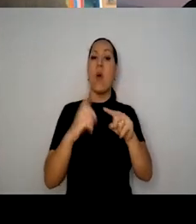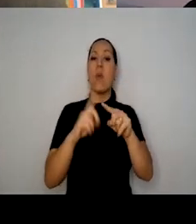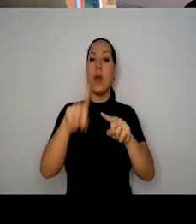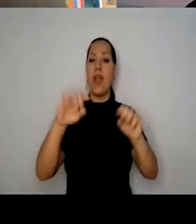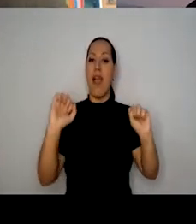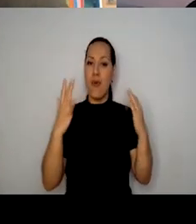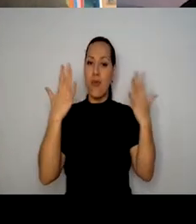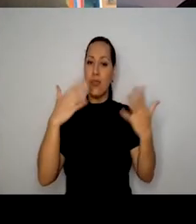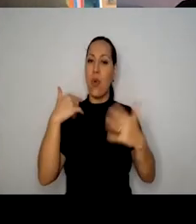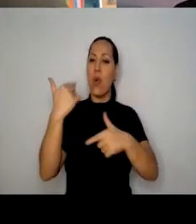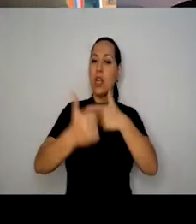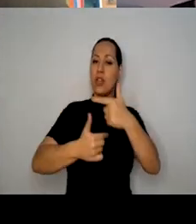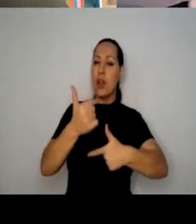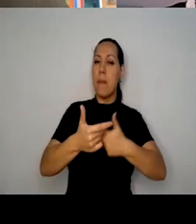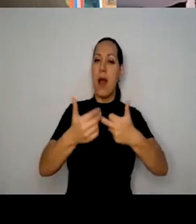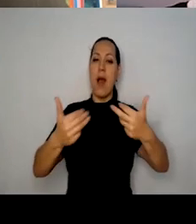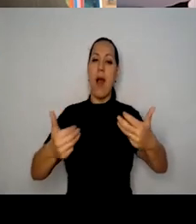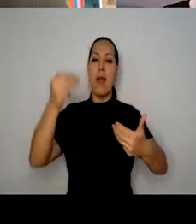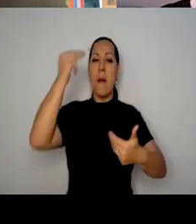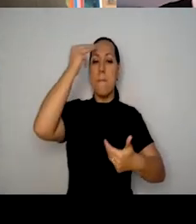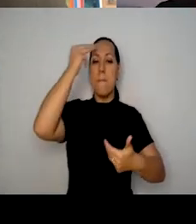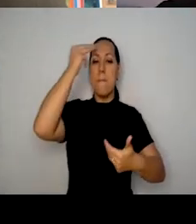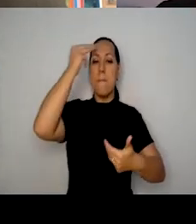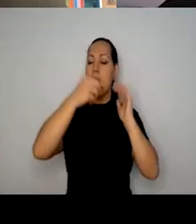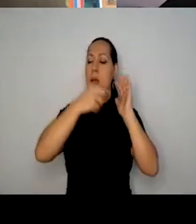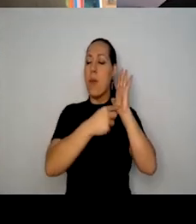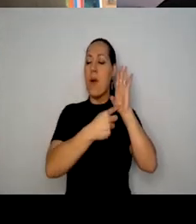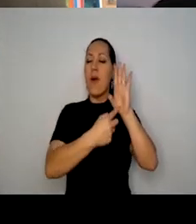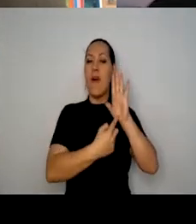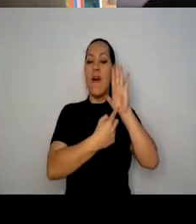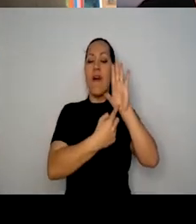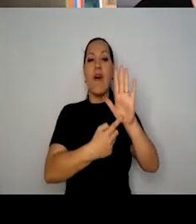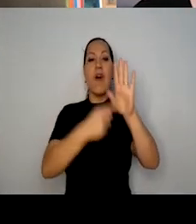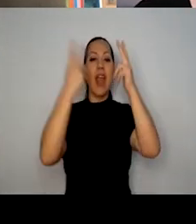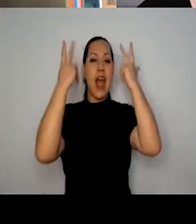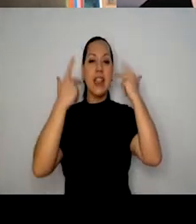trabalhar toda a memória natural,